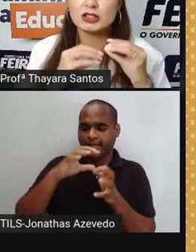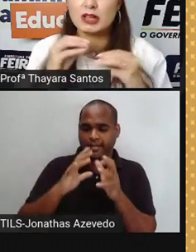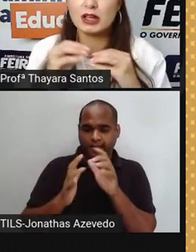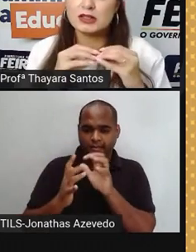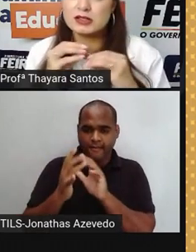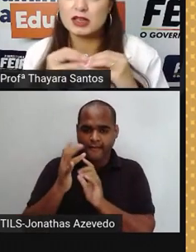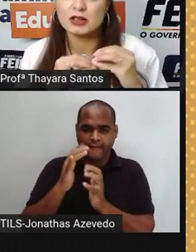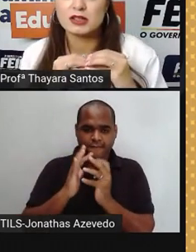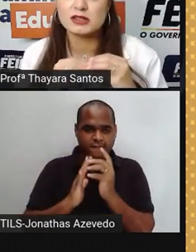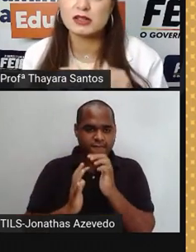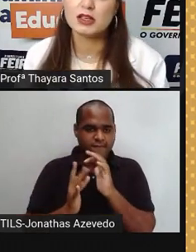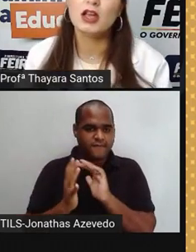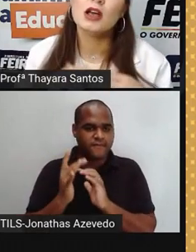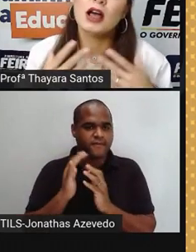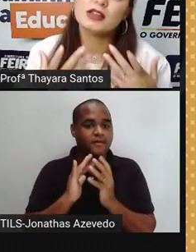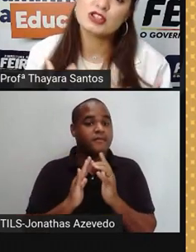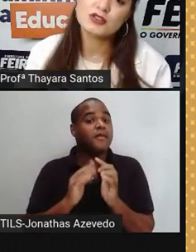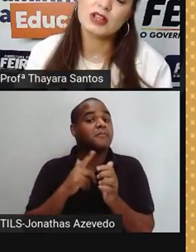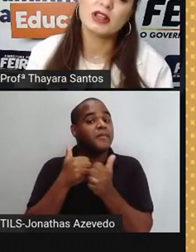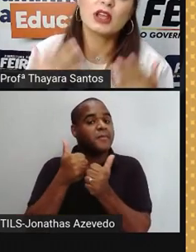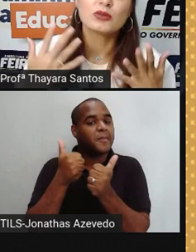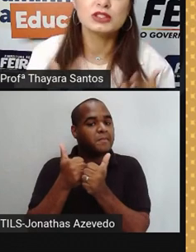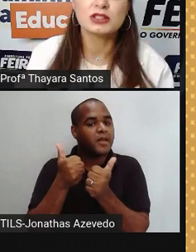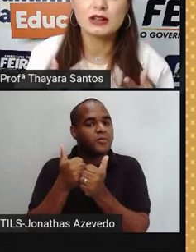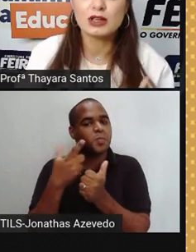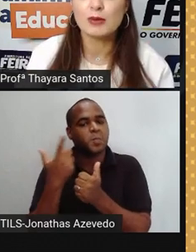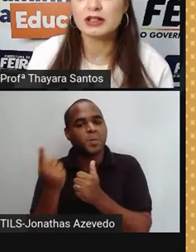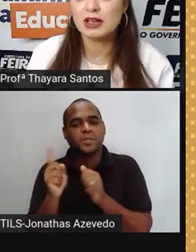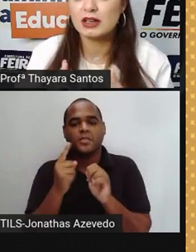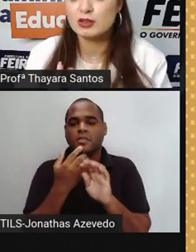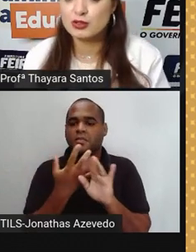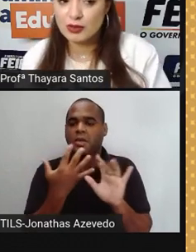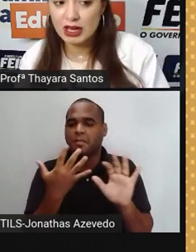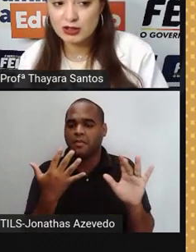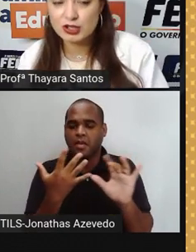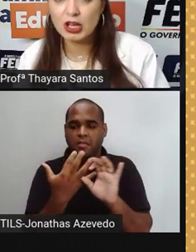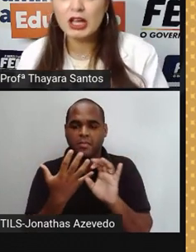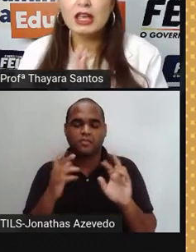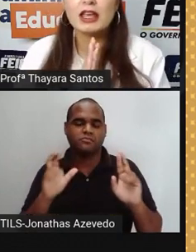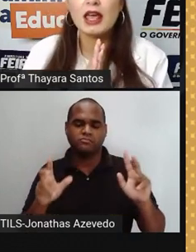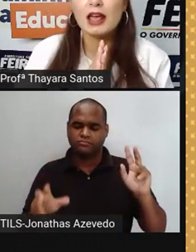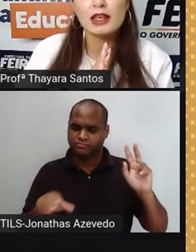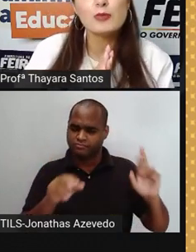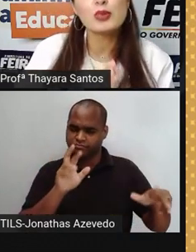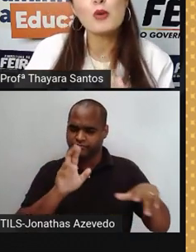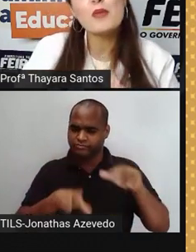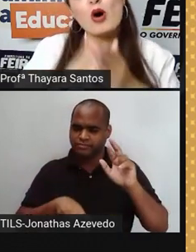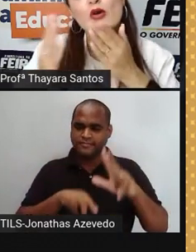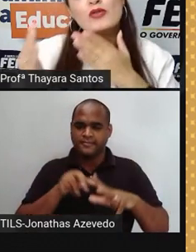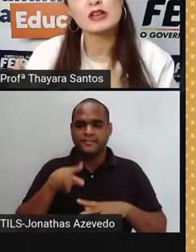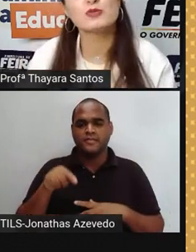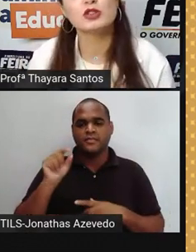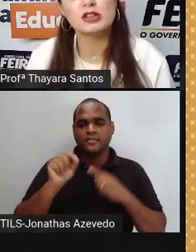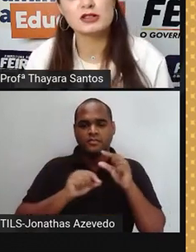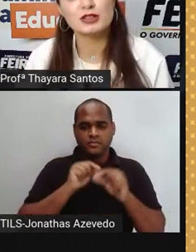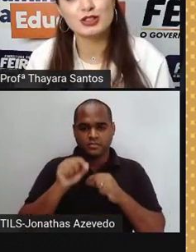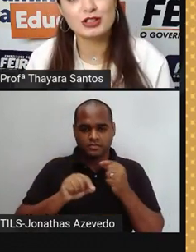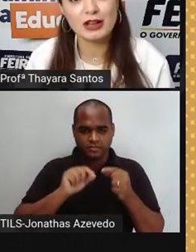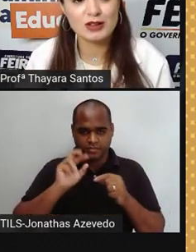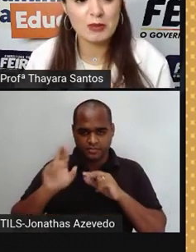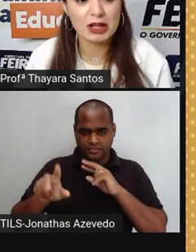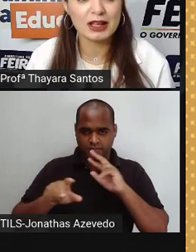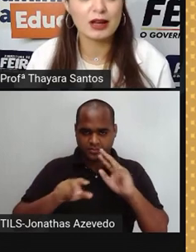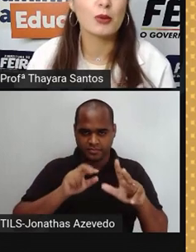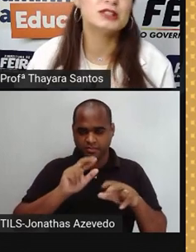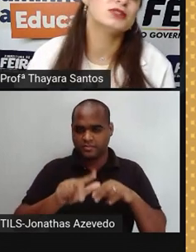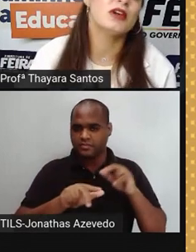ali, agitadas entre si, aí a gente vai ter um estado da matéria diferente. E quem é que promove as mudanças de